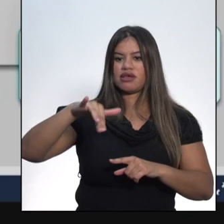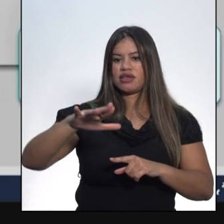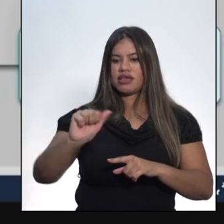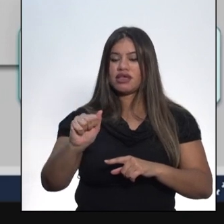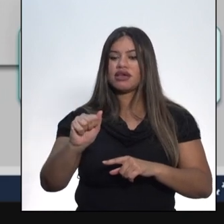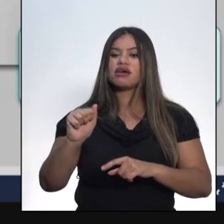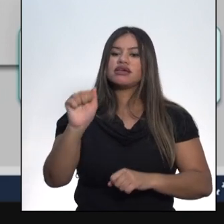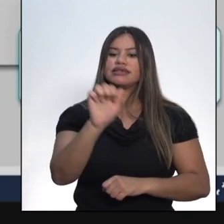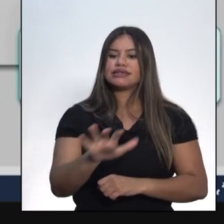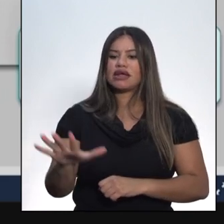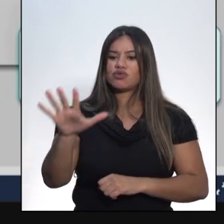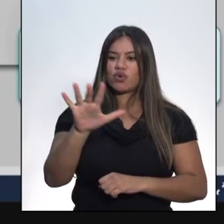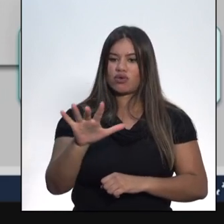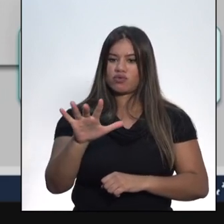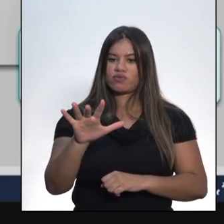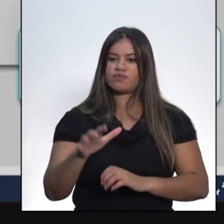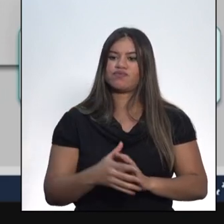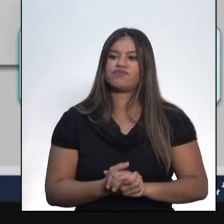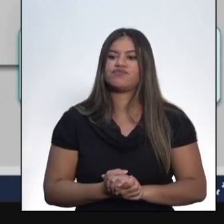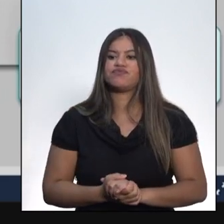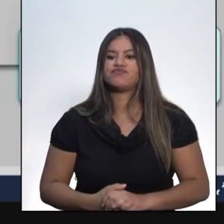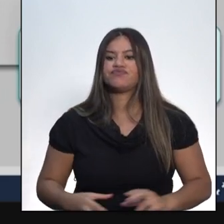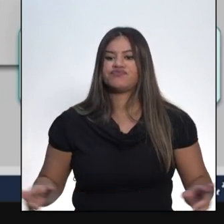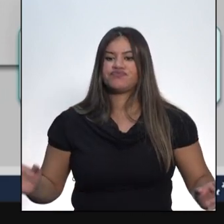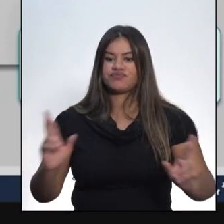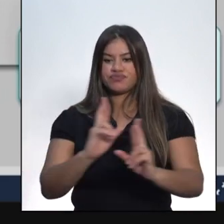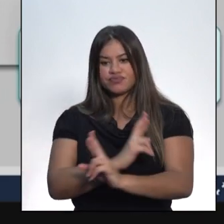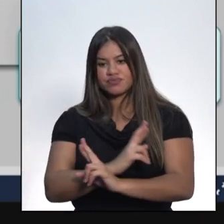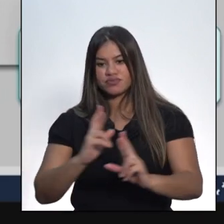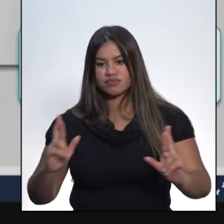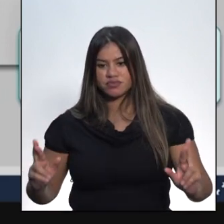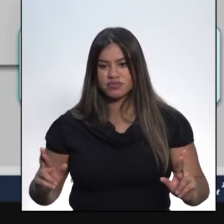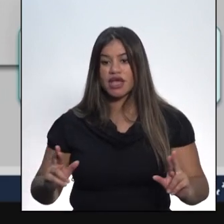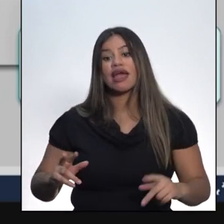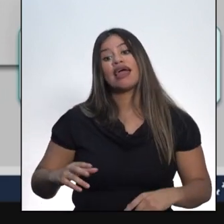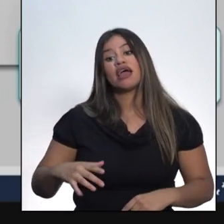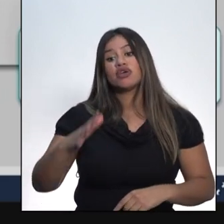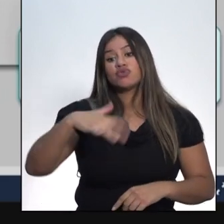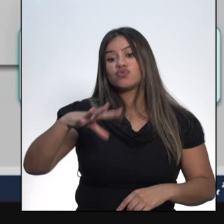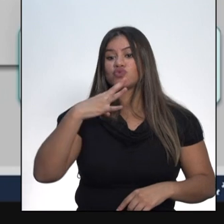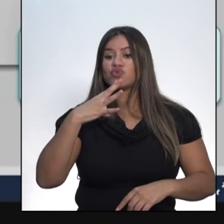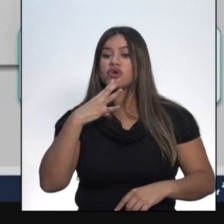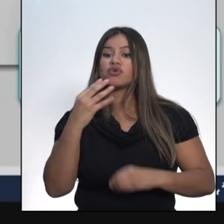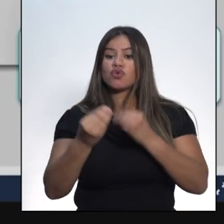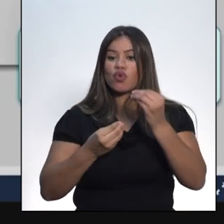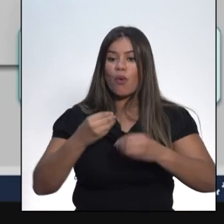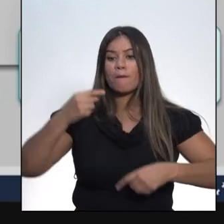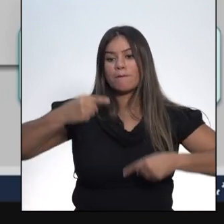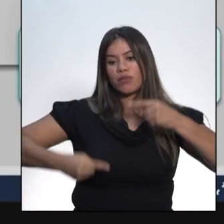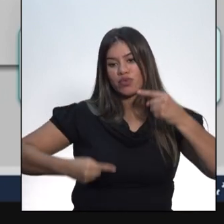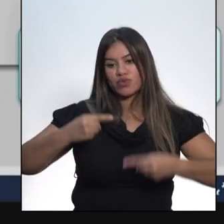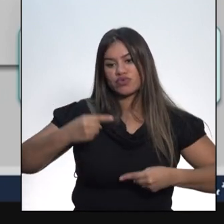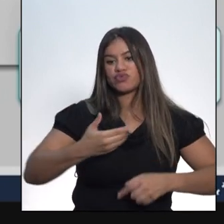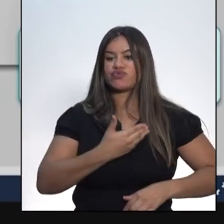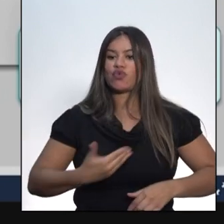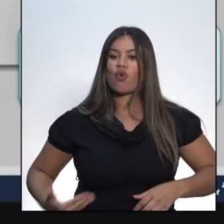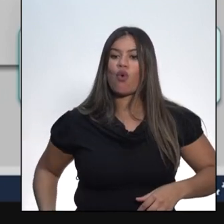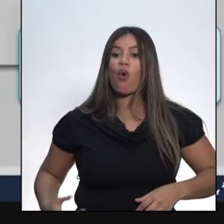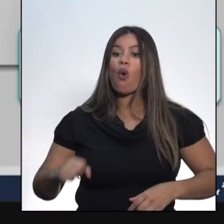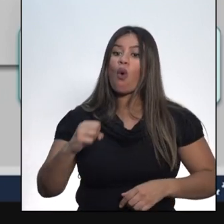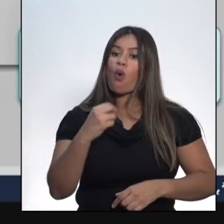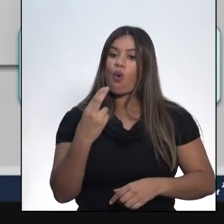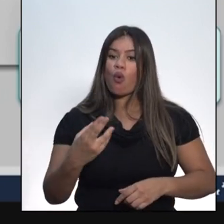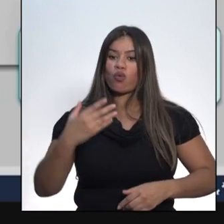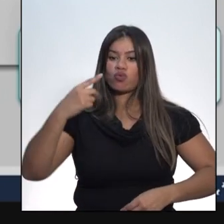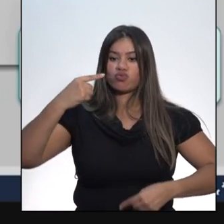conhecido como política dos governadores ou política do café com leite. Neste relacionamento, a função do